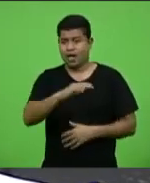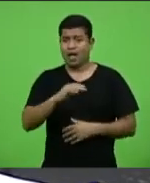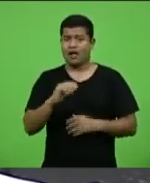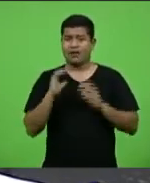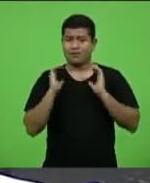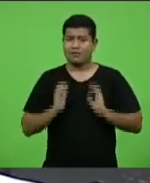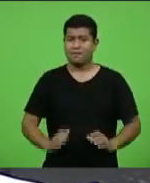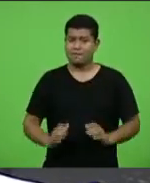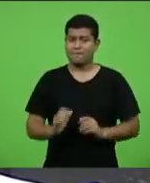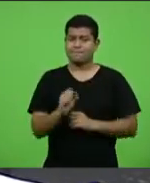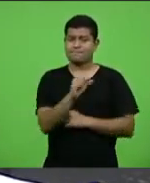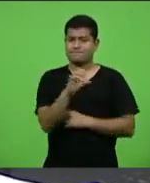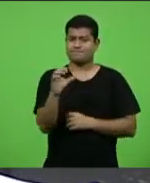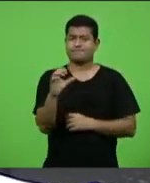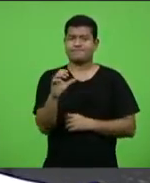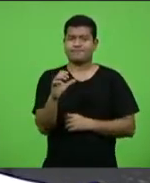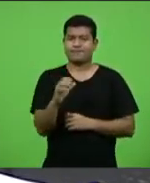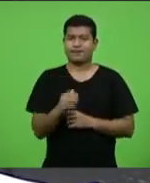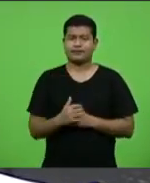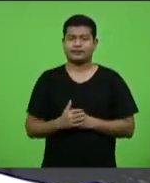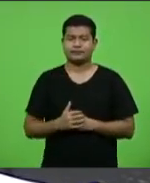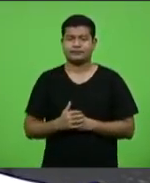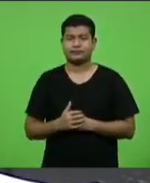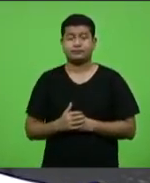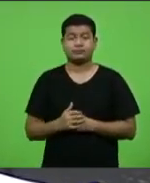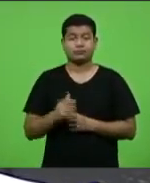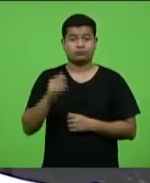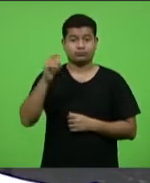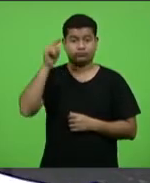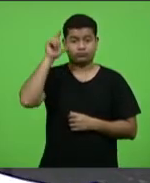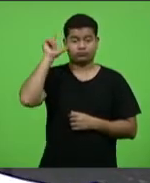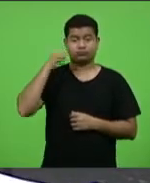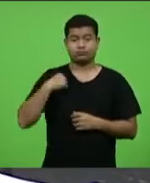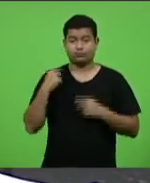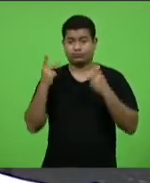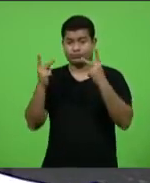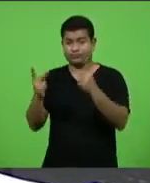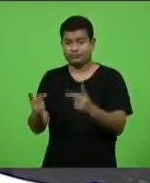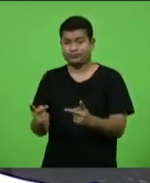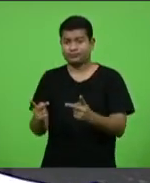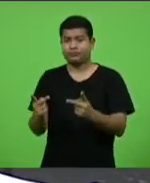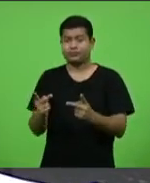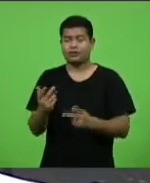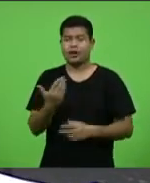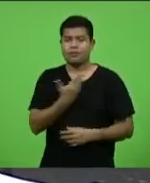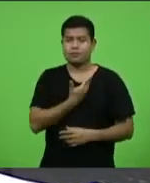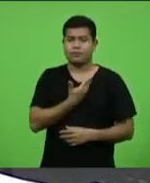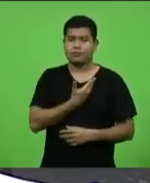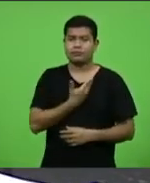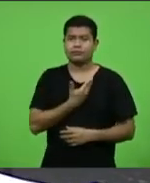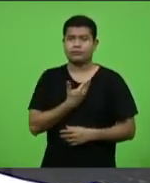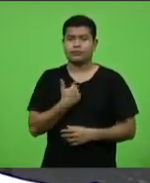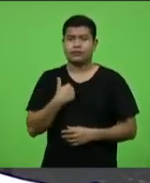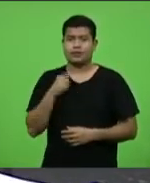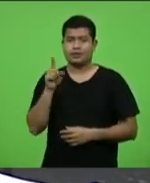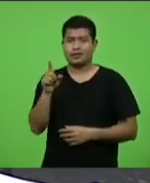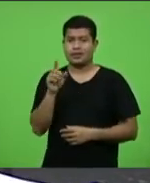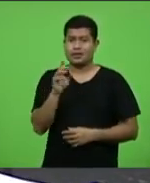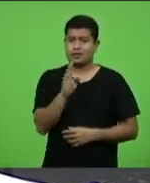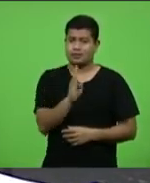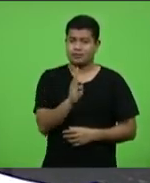catarinense. ontem eu visitei um amigo em Balneário